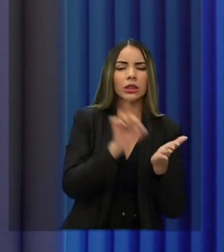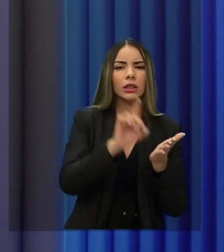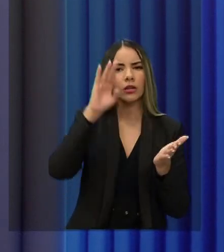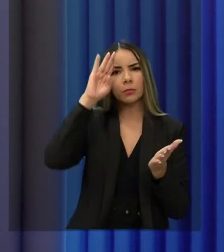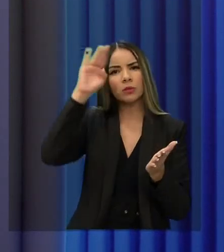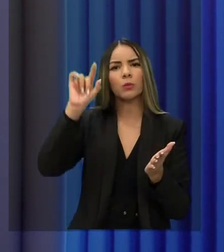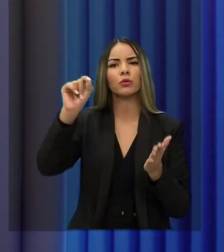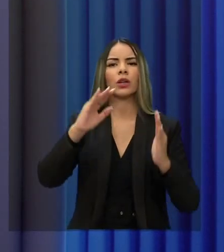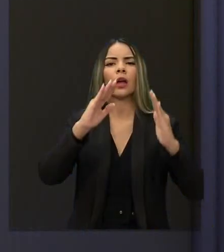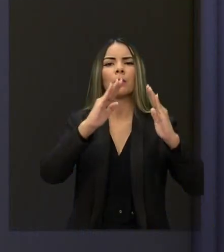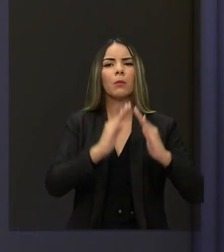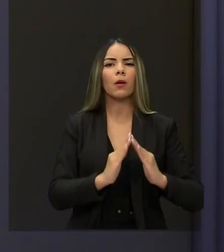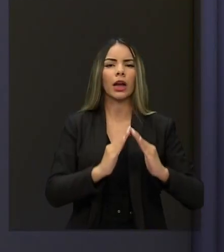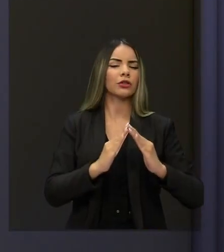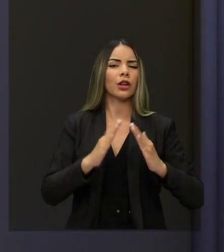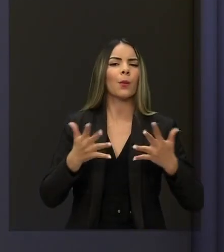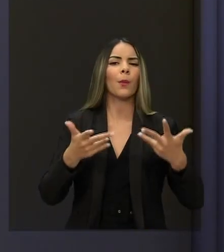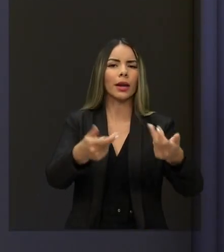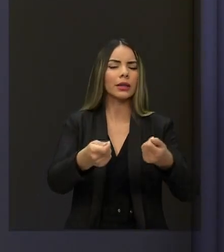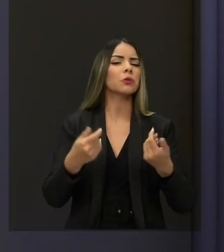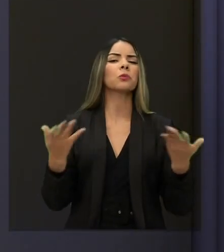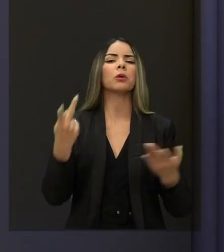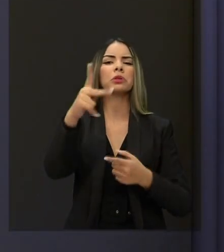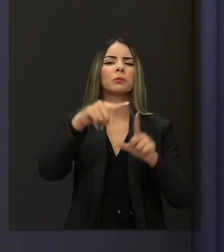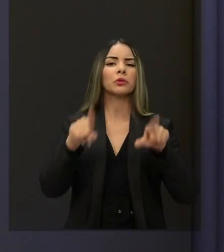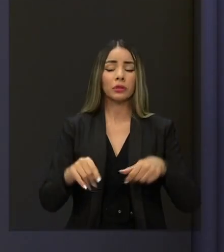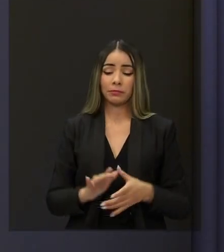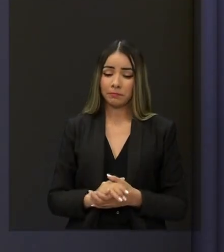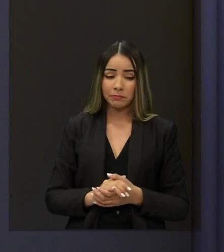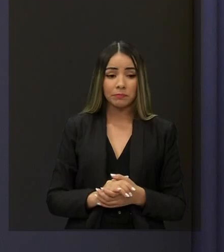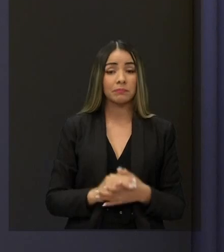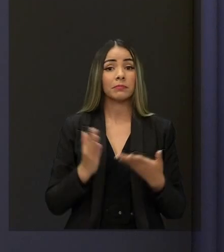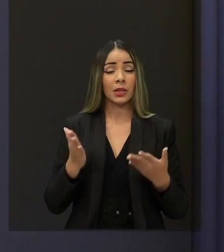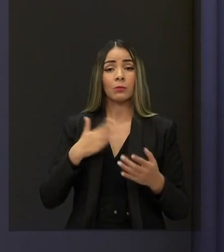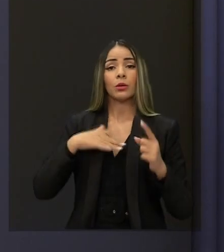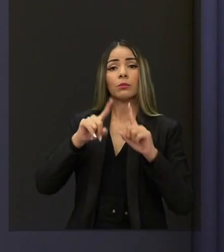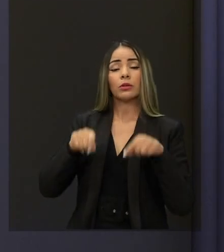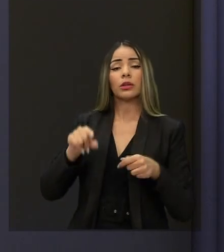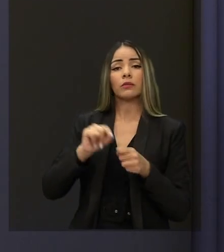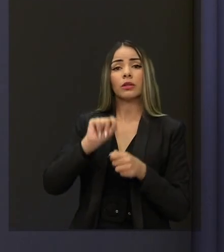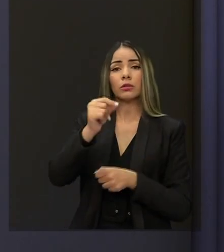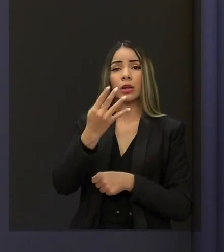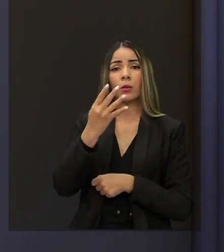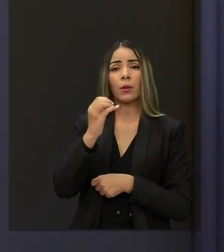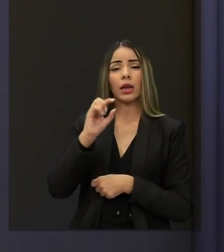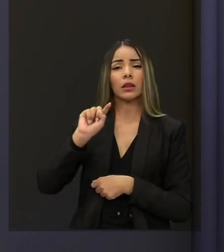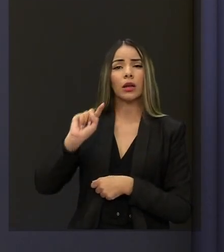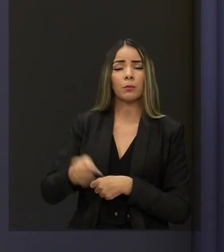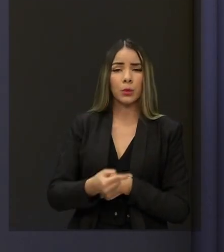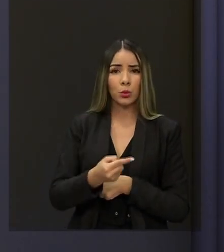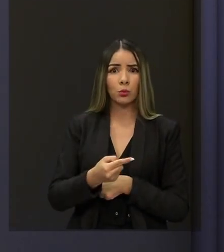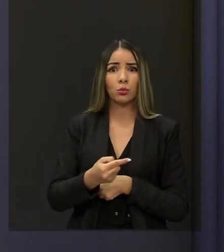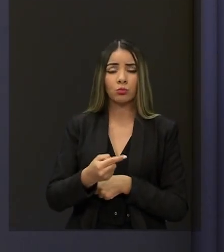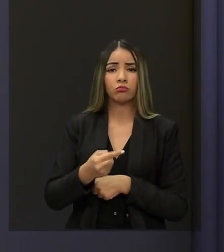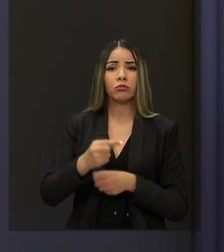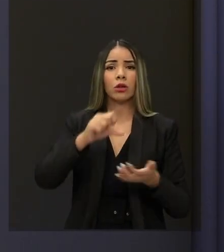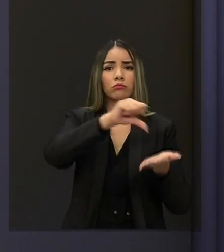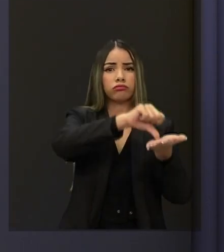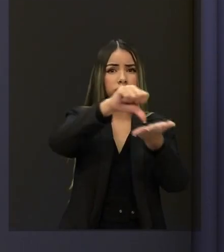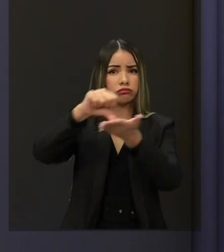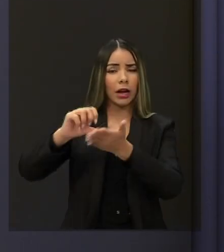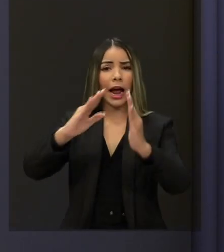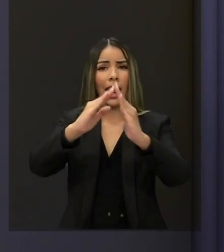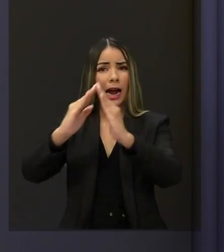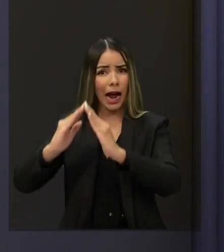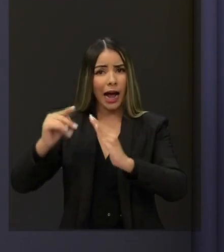uma moradia de qualidade? Bom, meu projeto é realizar 40 mil unidades habitacionais no Estado do Ceará. Se Deus quiser,